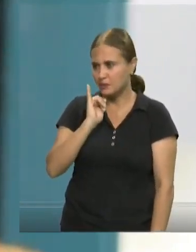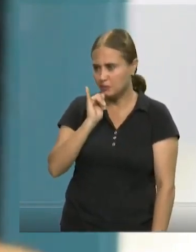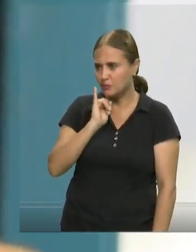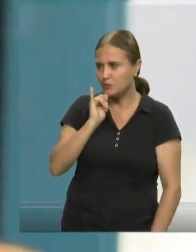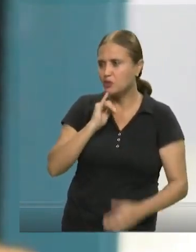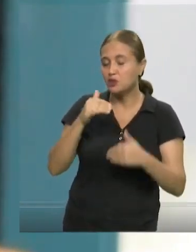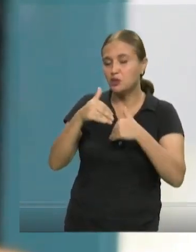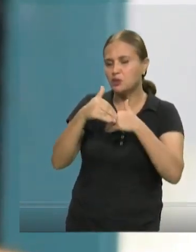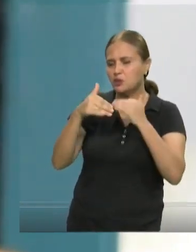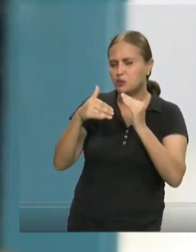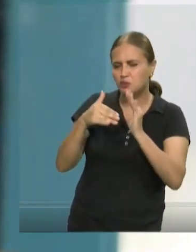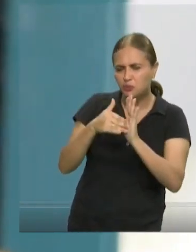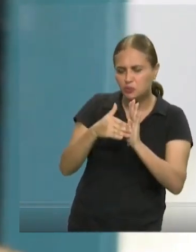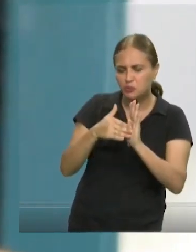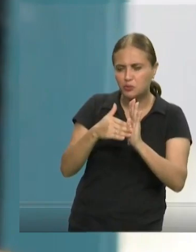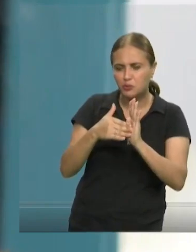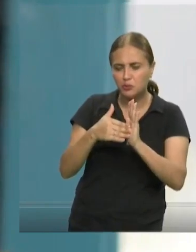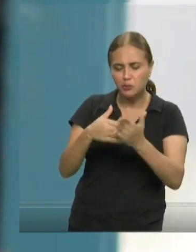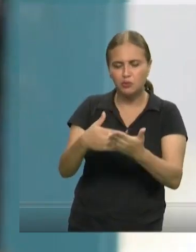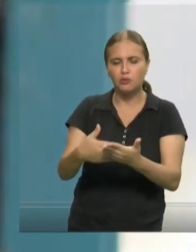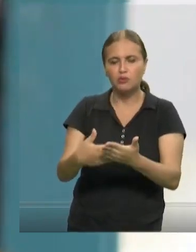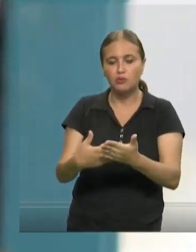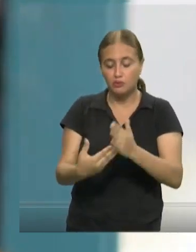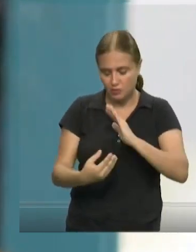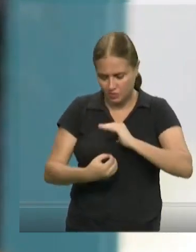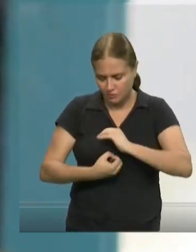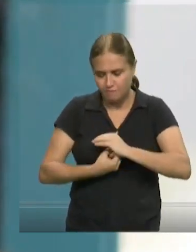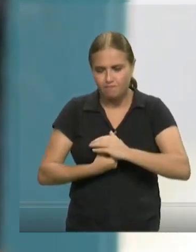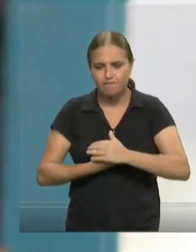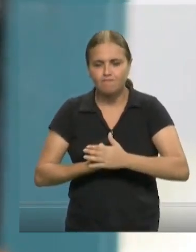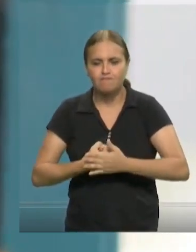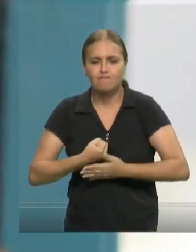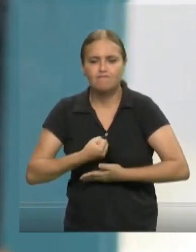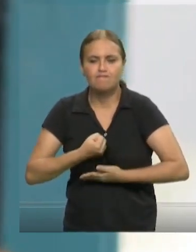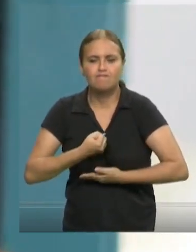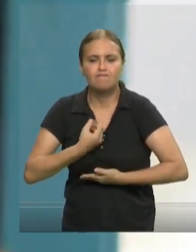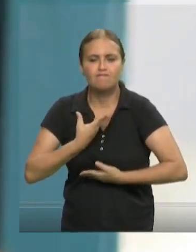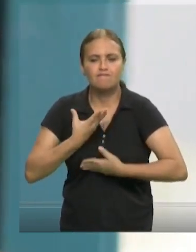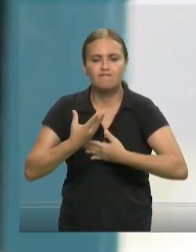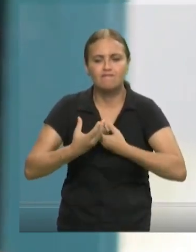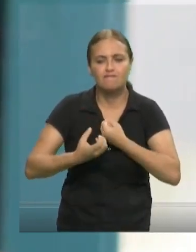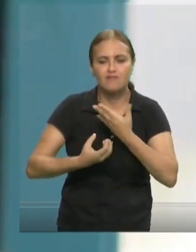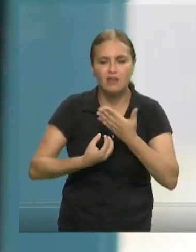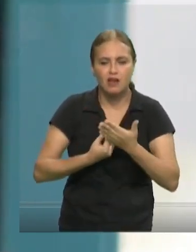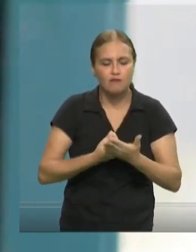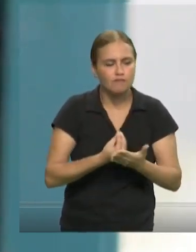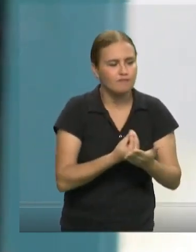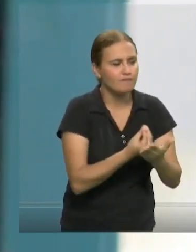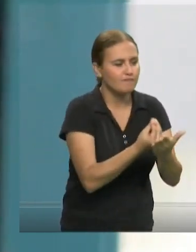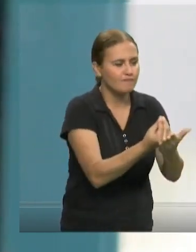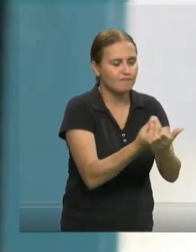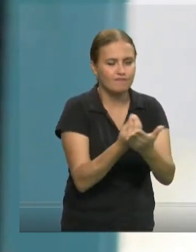que tudo que me viesse de bom, de dentro de mim, eu pudesse dar aquilo que eu pertencesse.